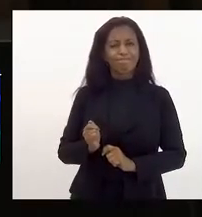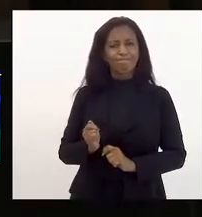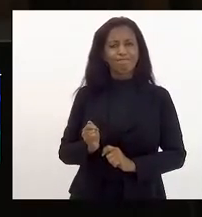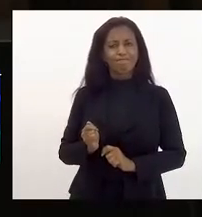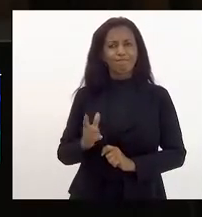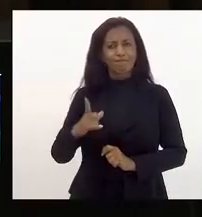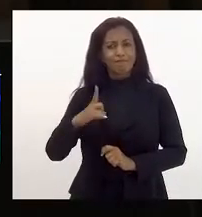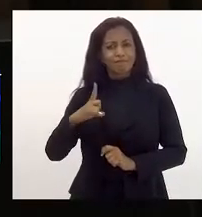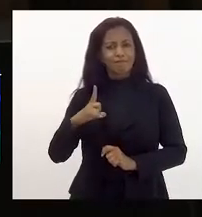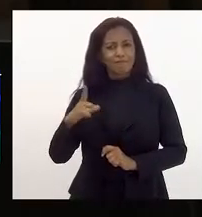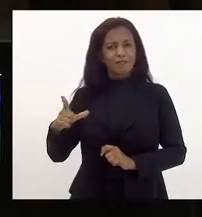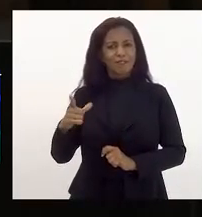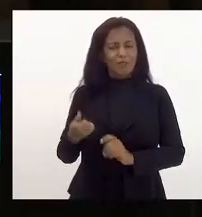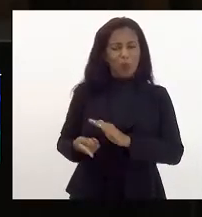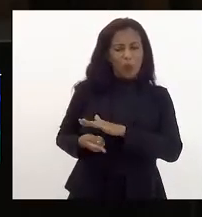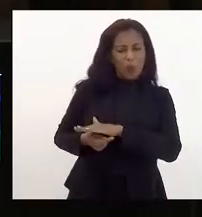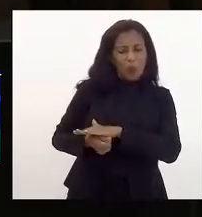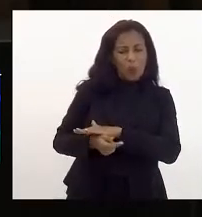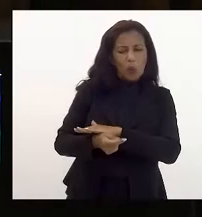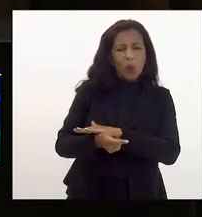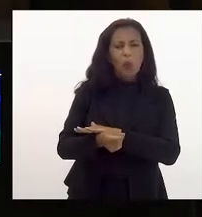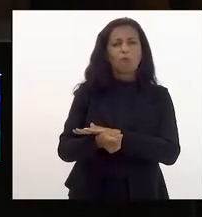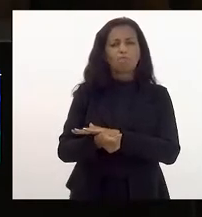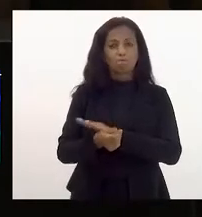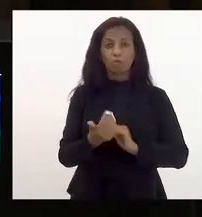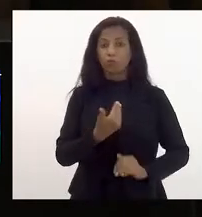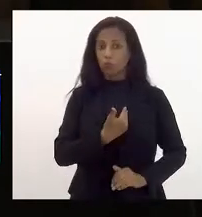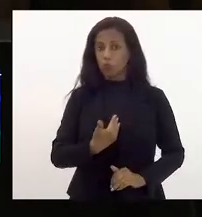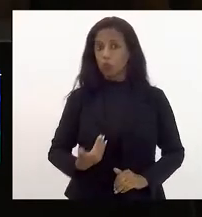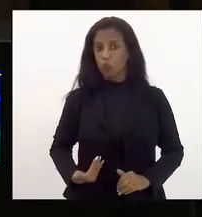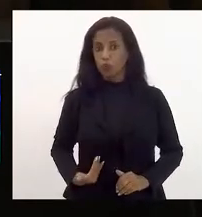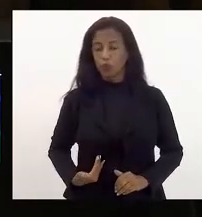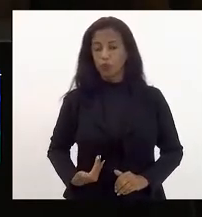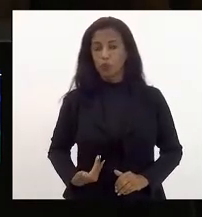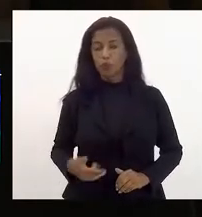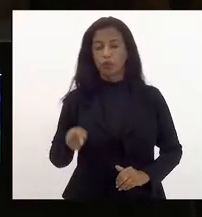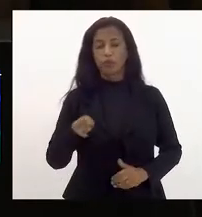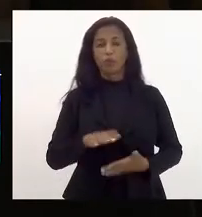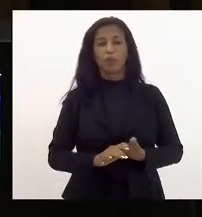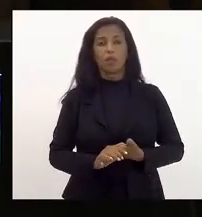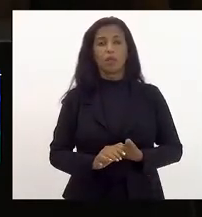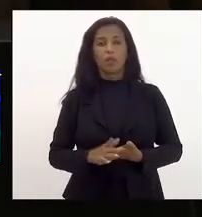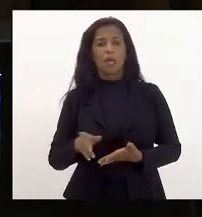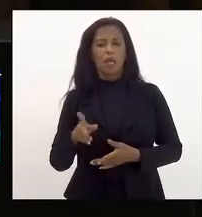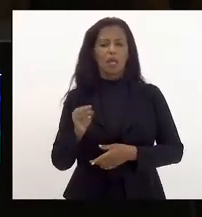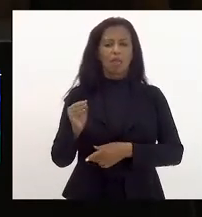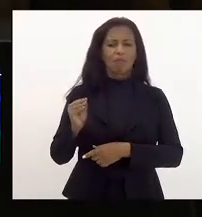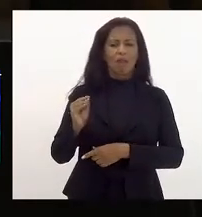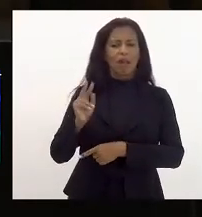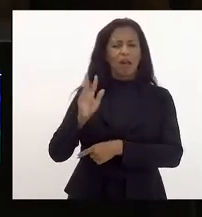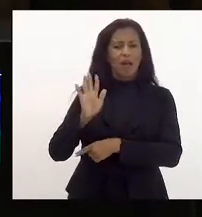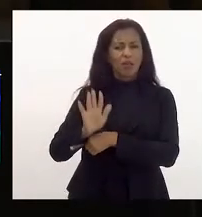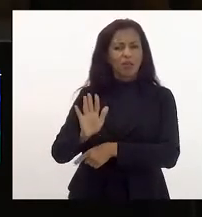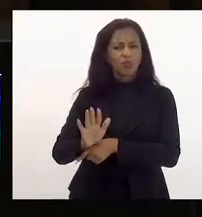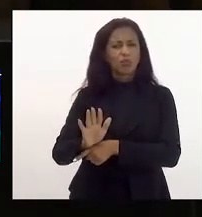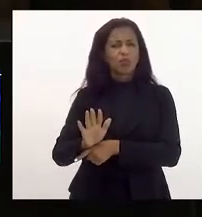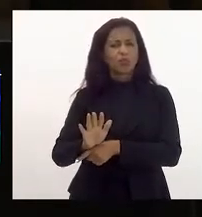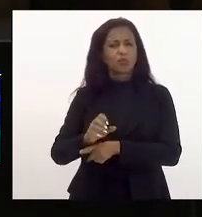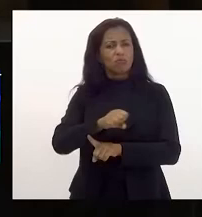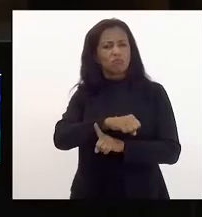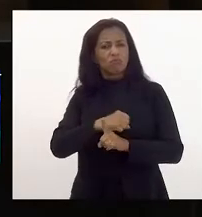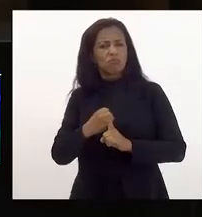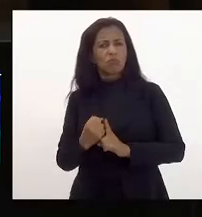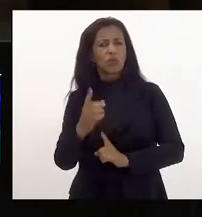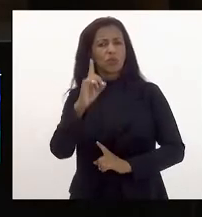adensamento dos investimentos públicos em assistência social e direitos humanos